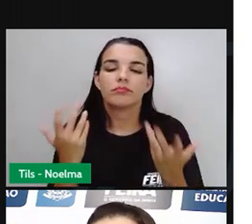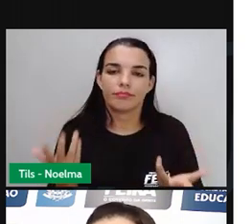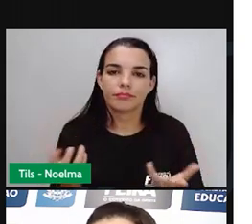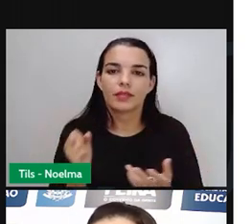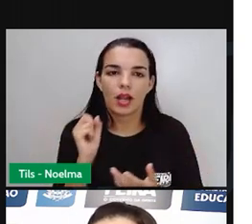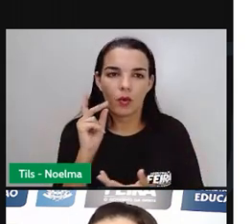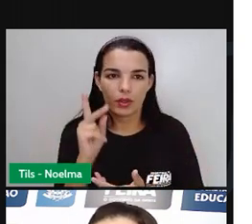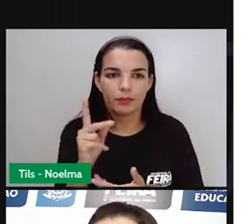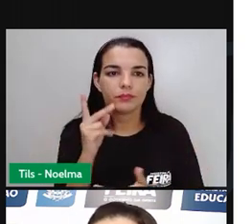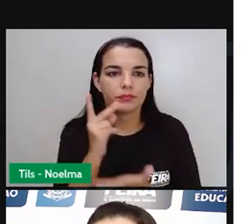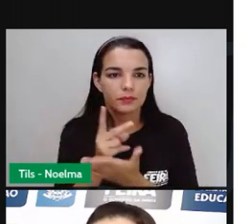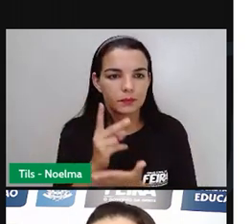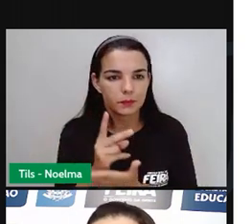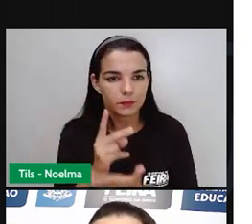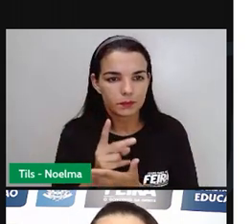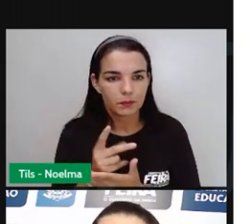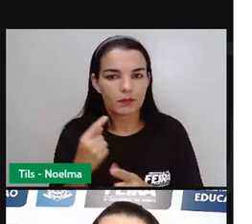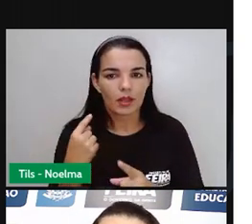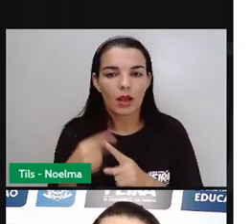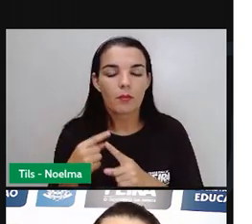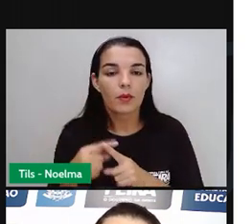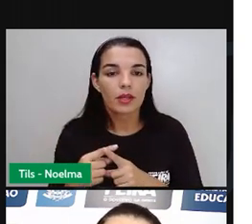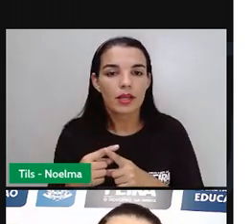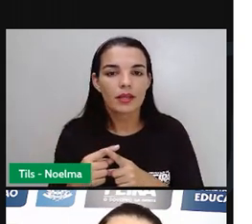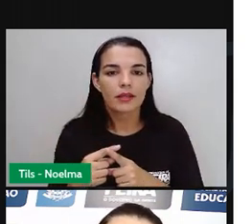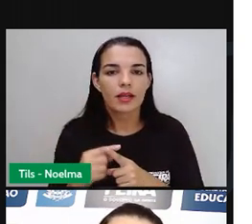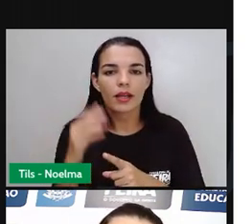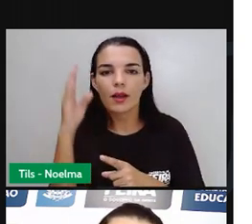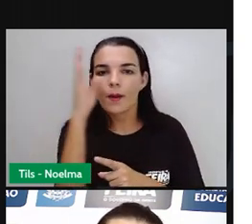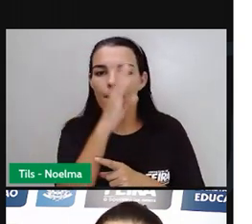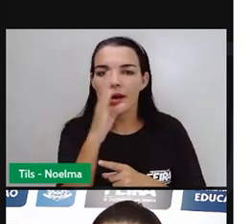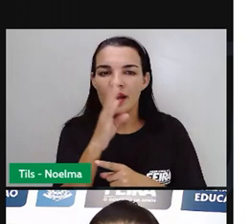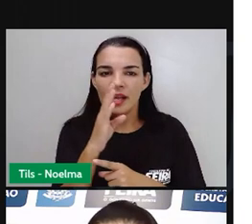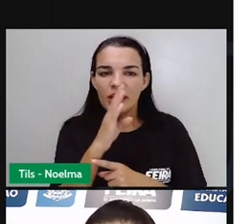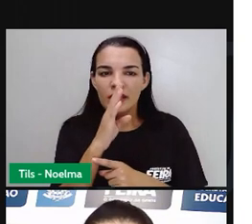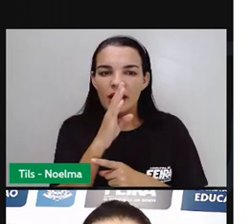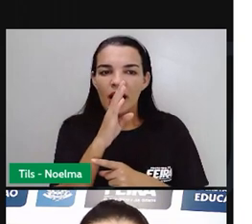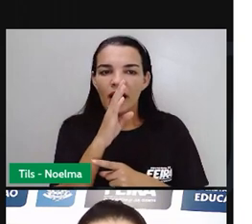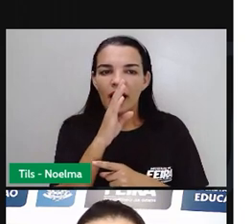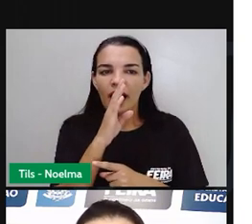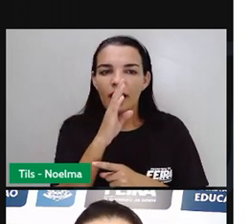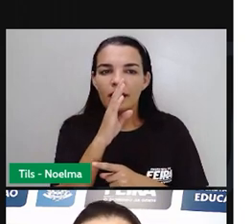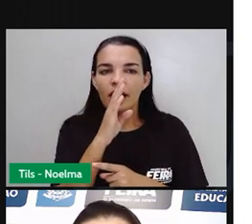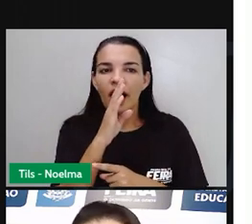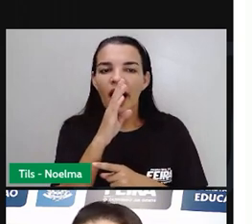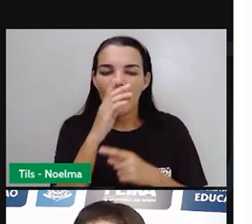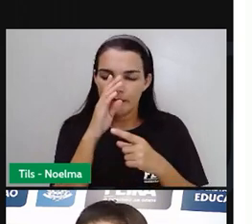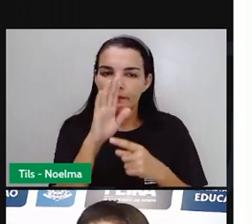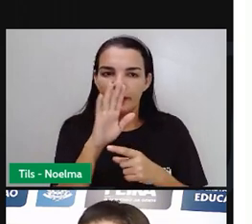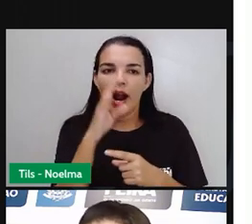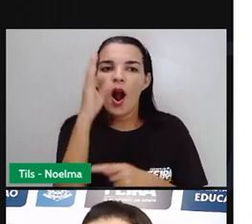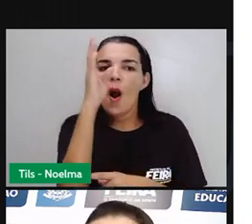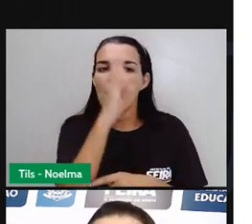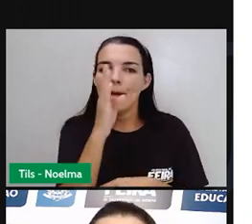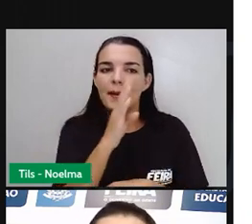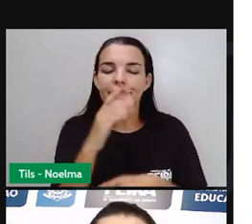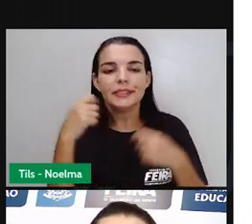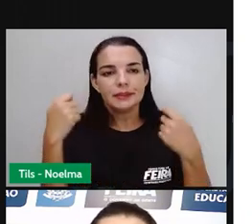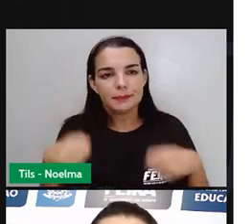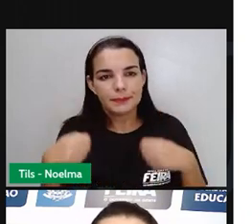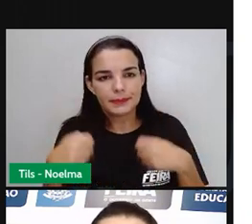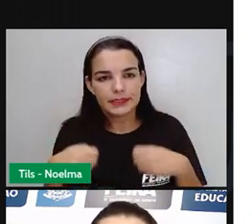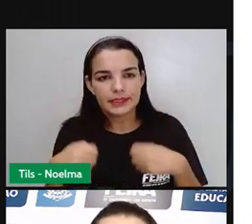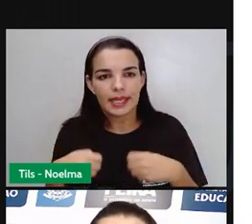viu que o Brasil também, além de necessitar, vamos dizer assim, na época